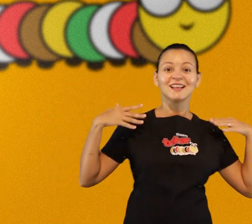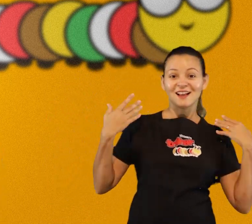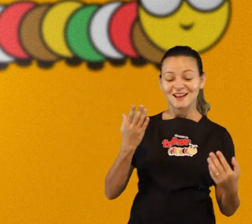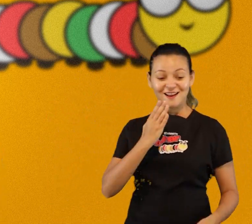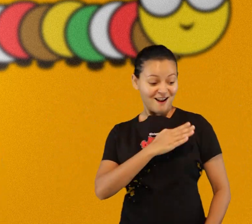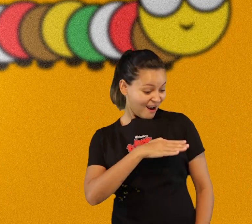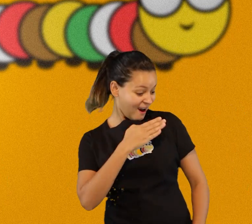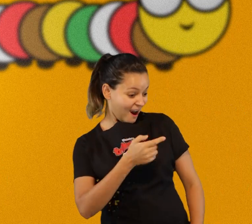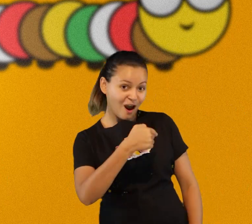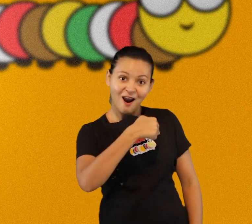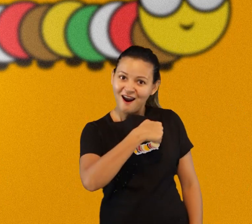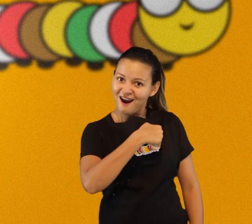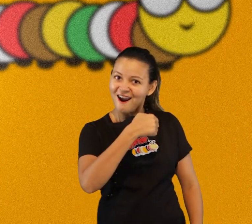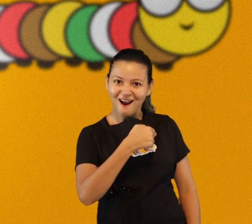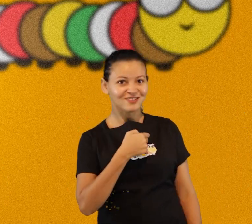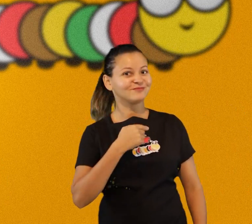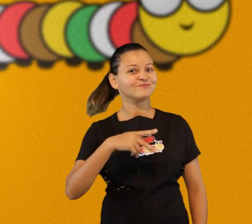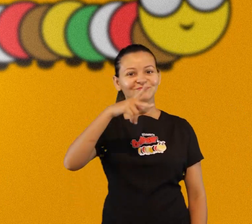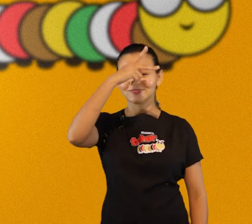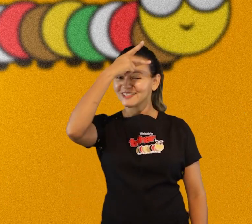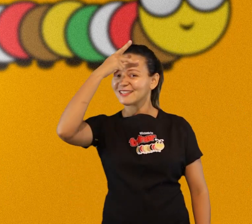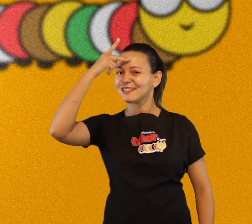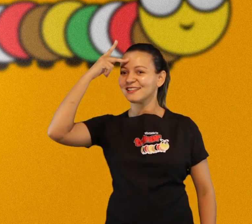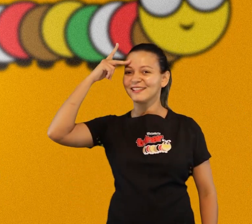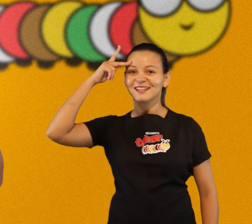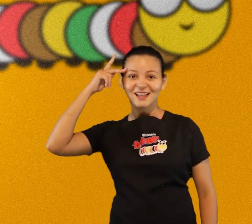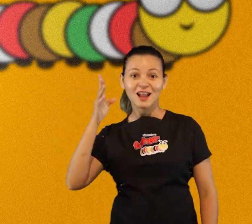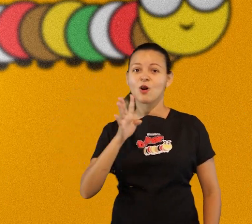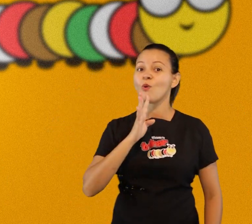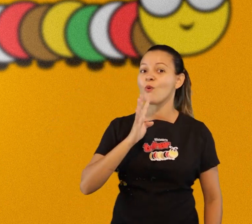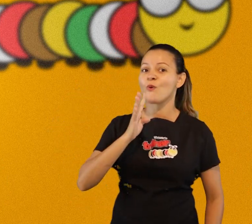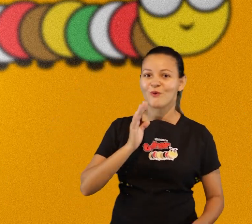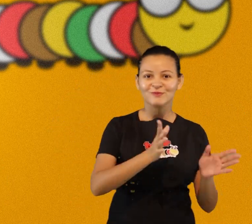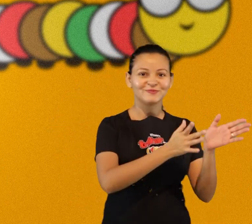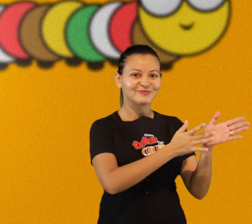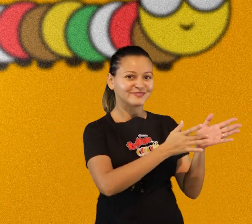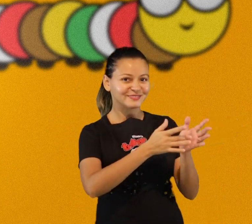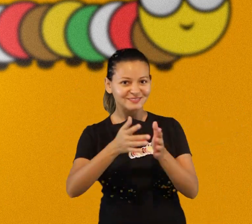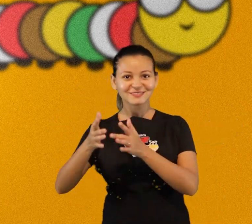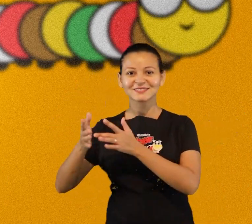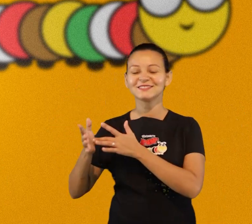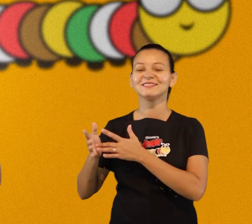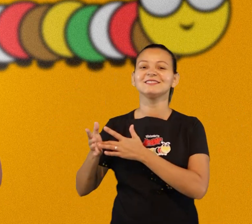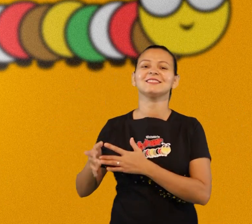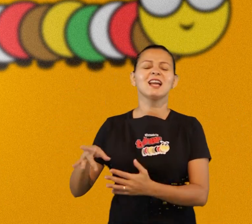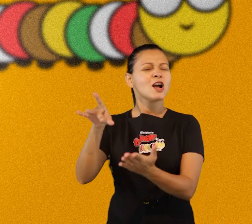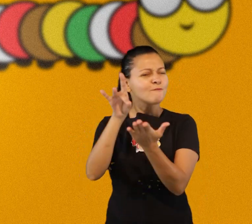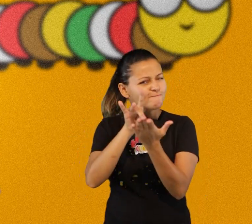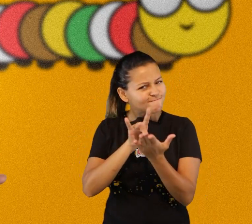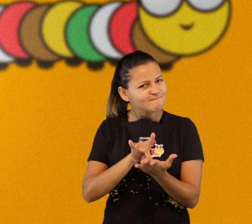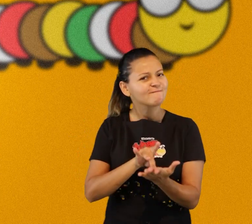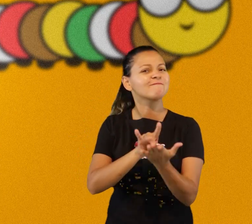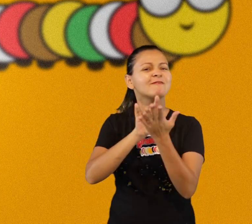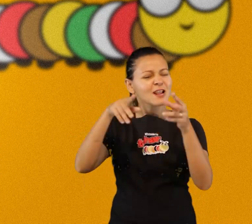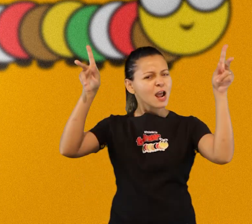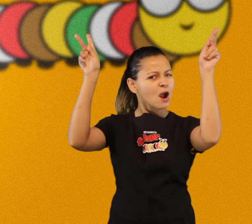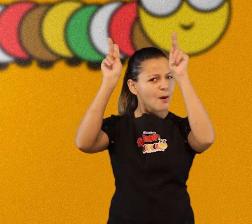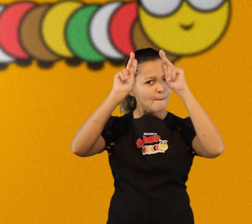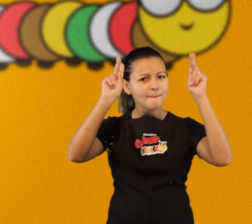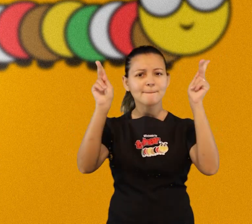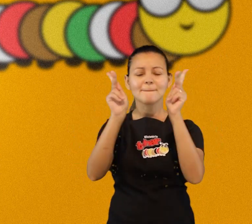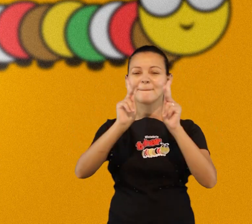a alegria está no coração de quem já conhece Jesus a